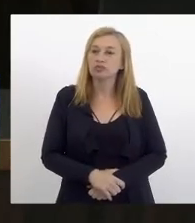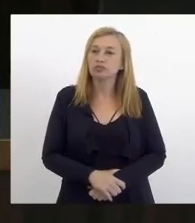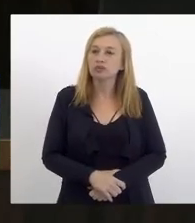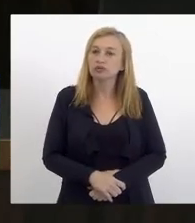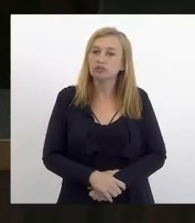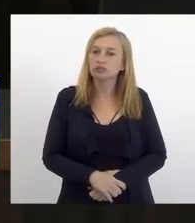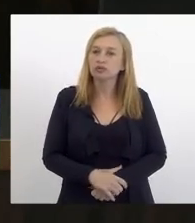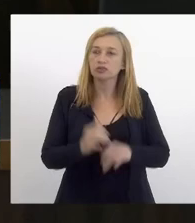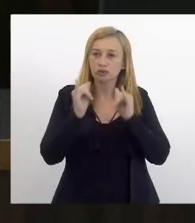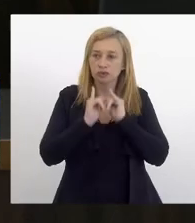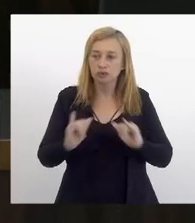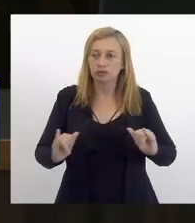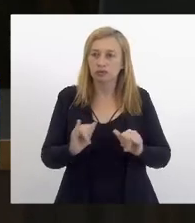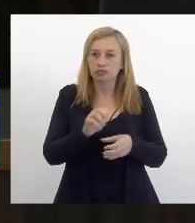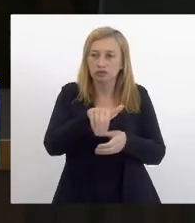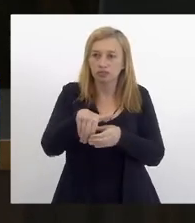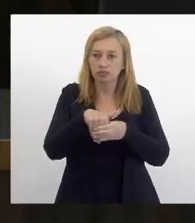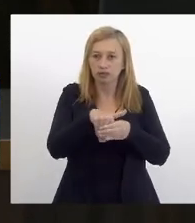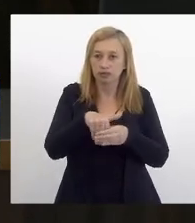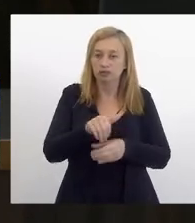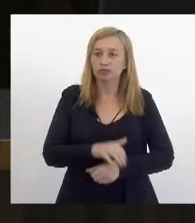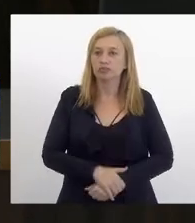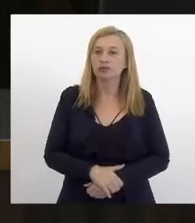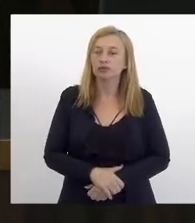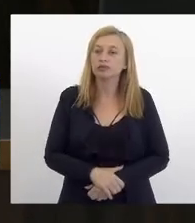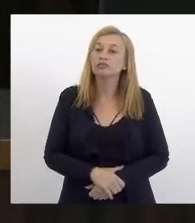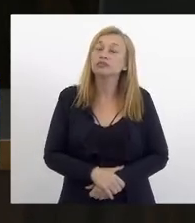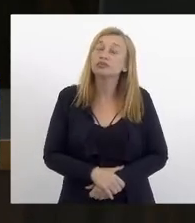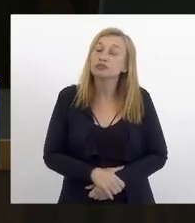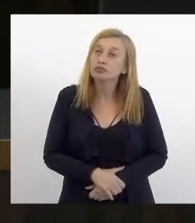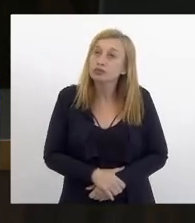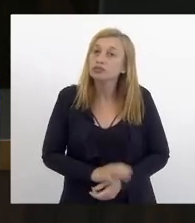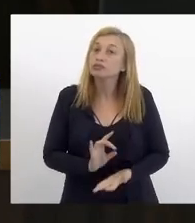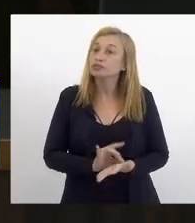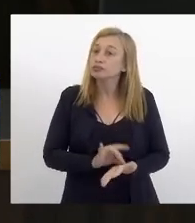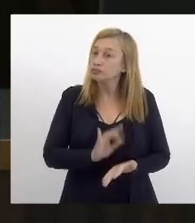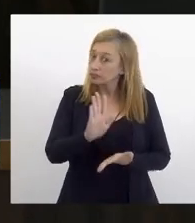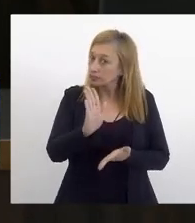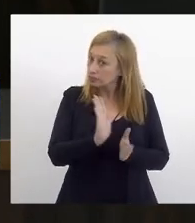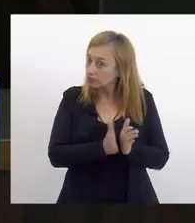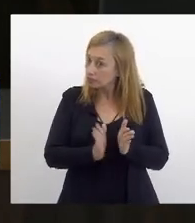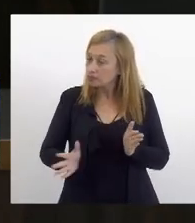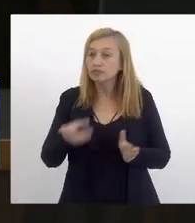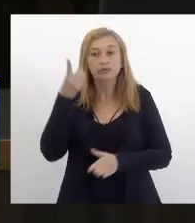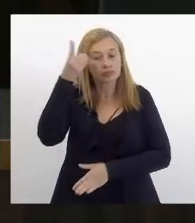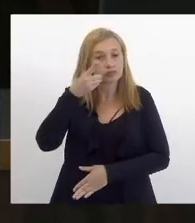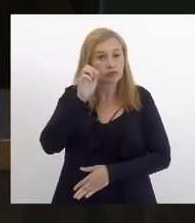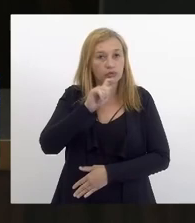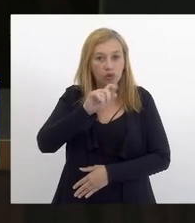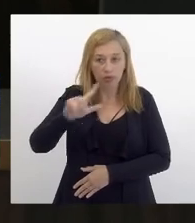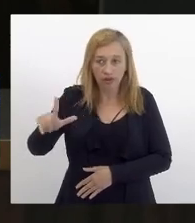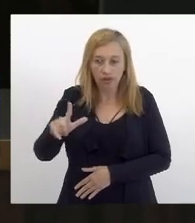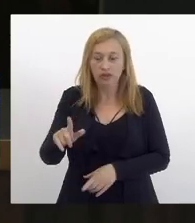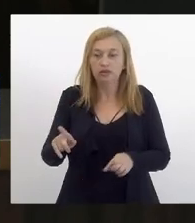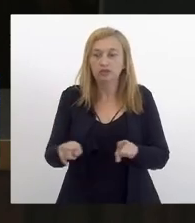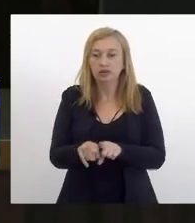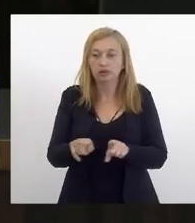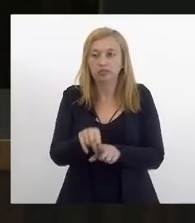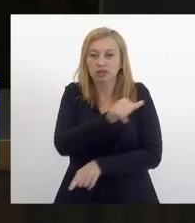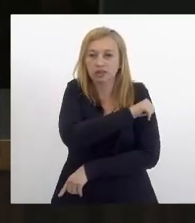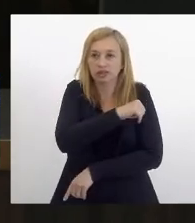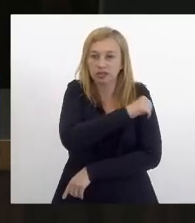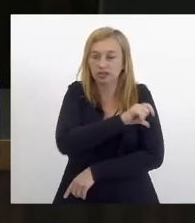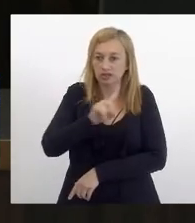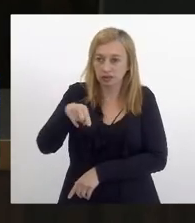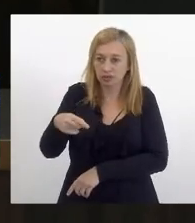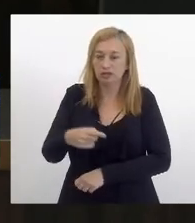para declaração de voto na verdade uma questão de ordem do deputado Pobel e do deputado enfermeiro Regiane logo em